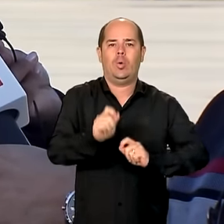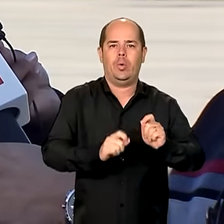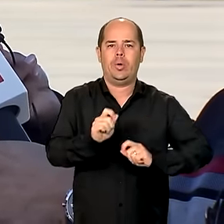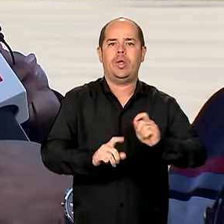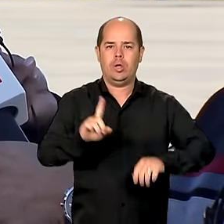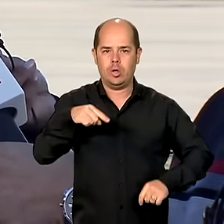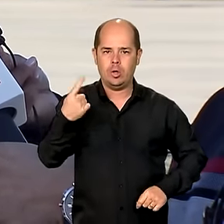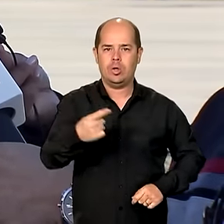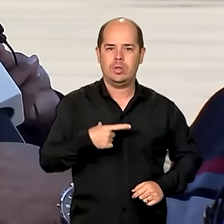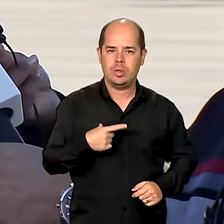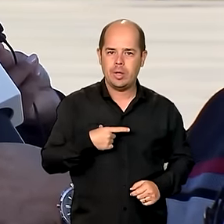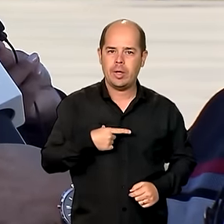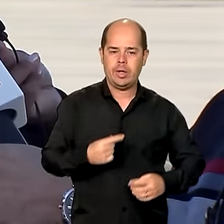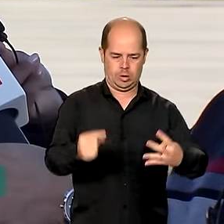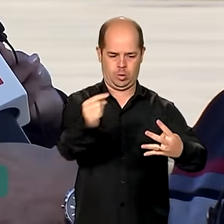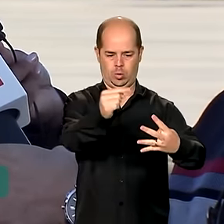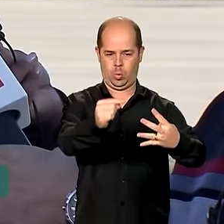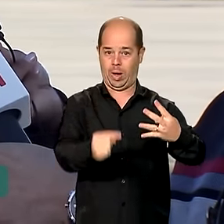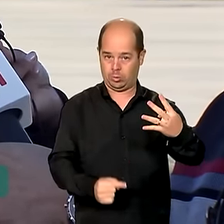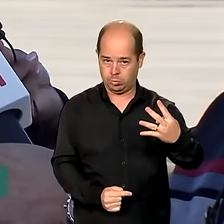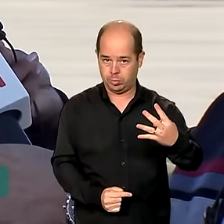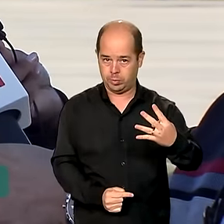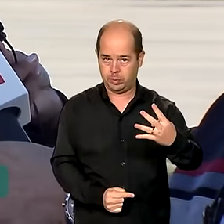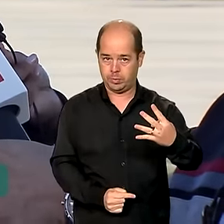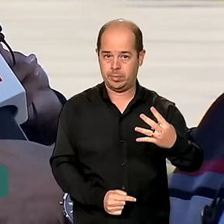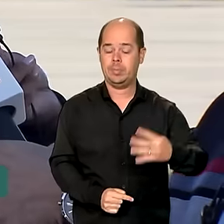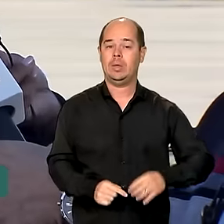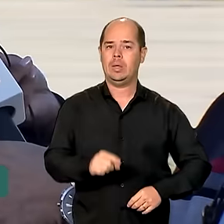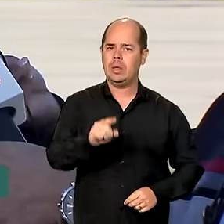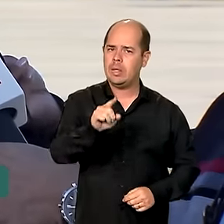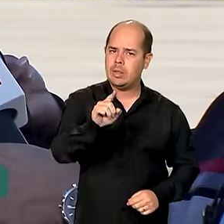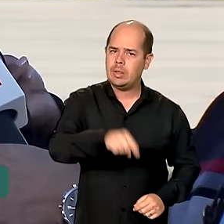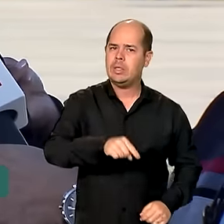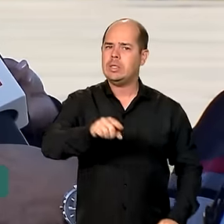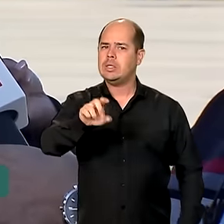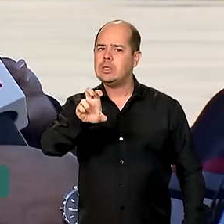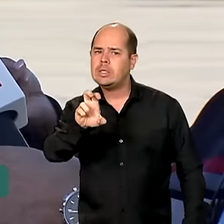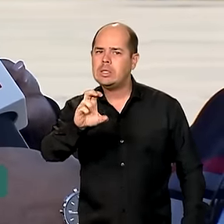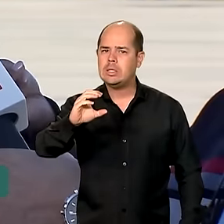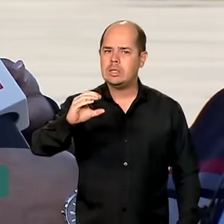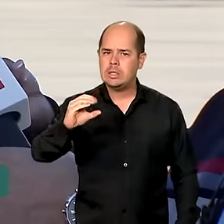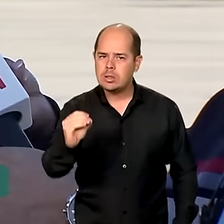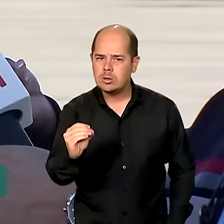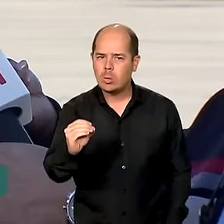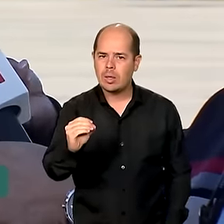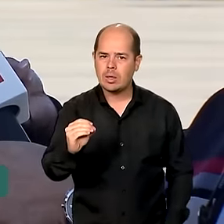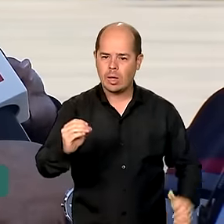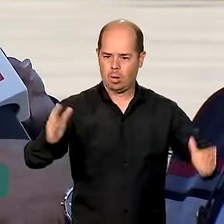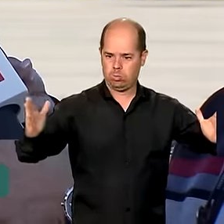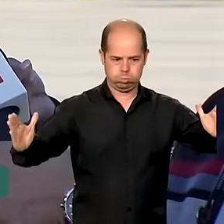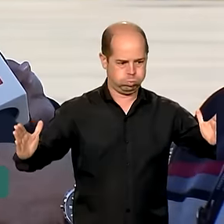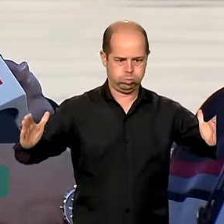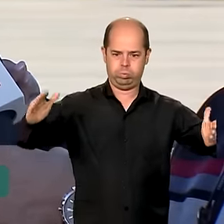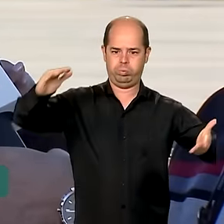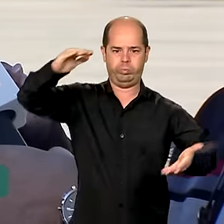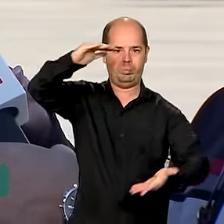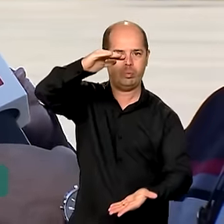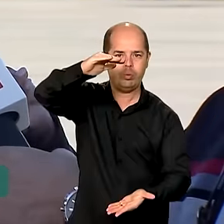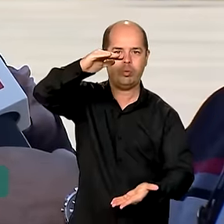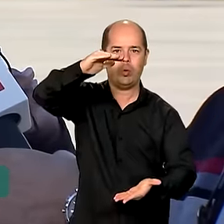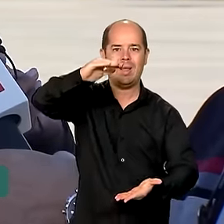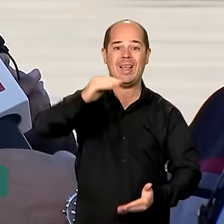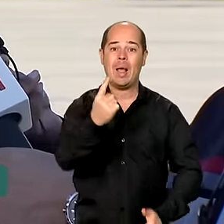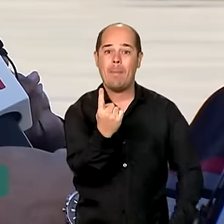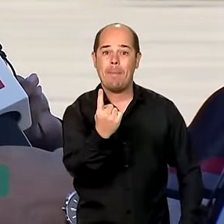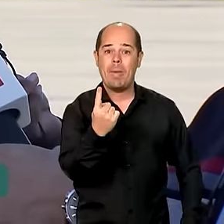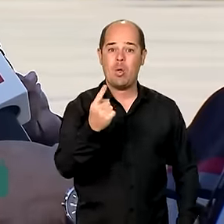agora os quatro modais. Para vocês terem uma ideia, são 50 contêineres para retirar as nossas 1.500 toneladas que